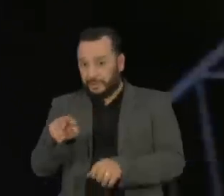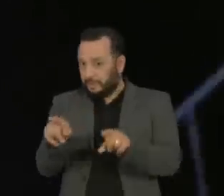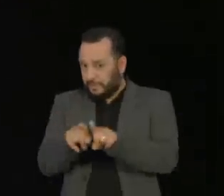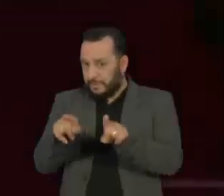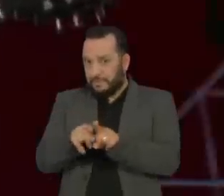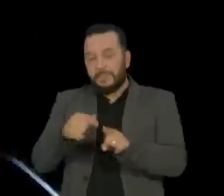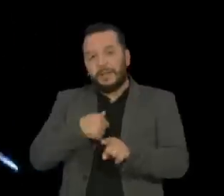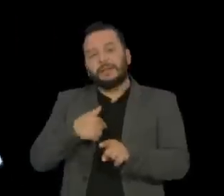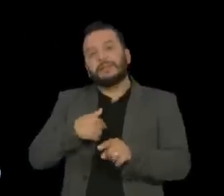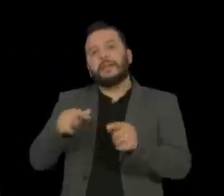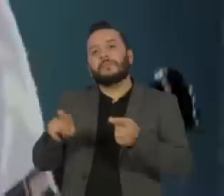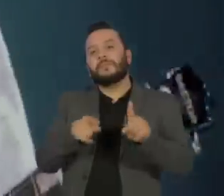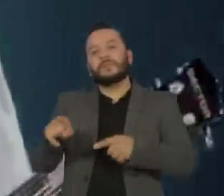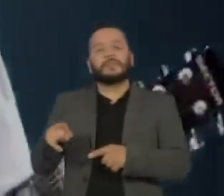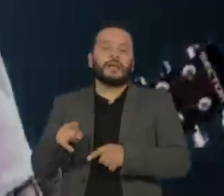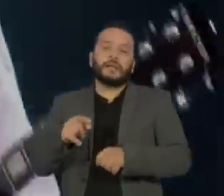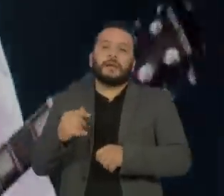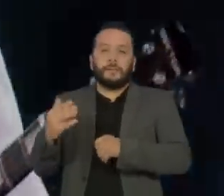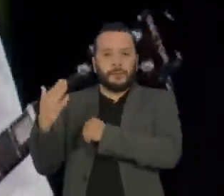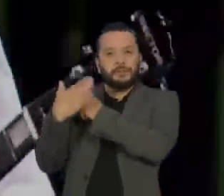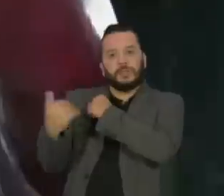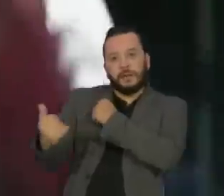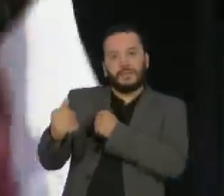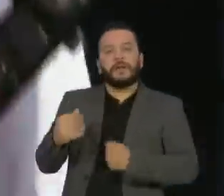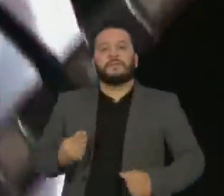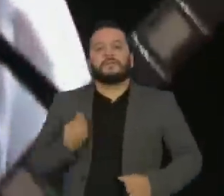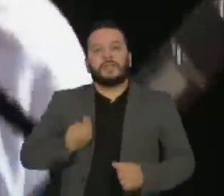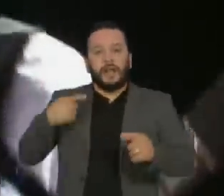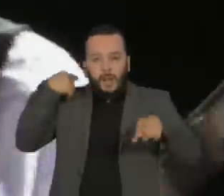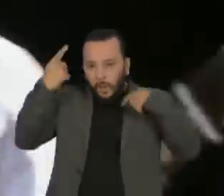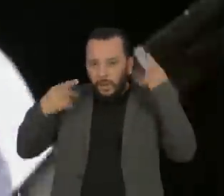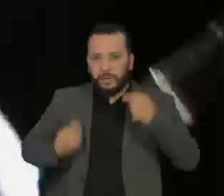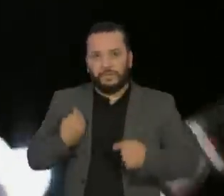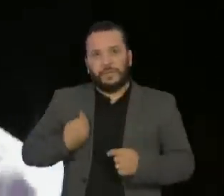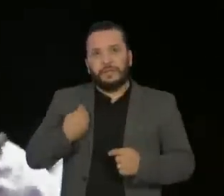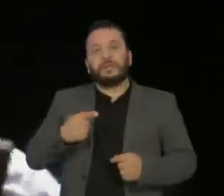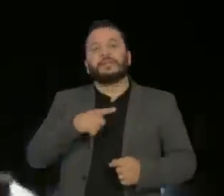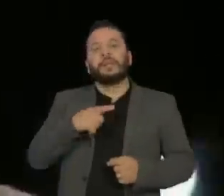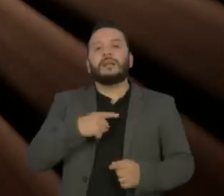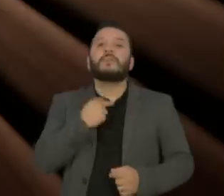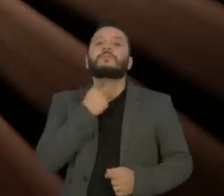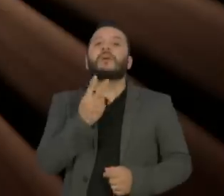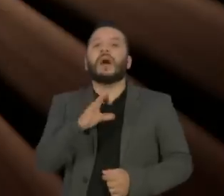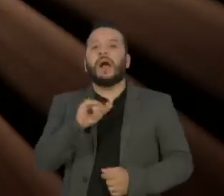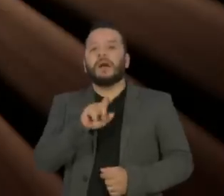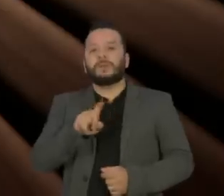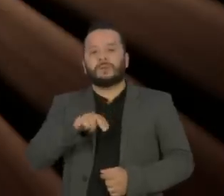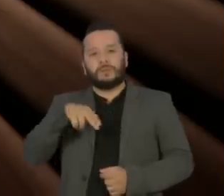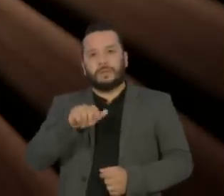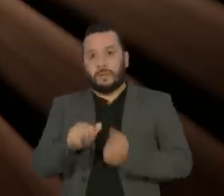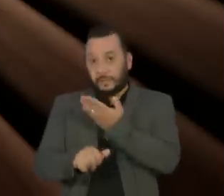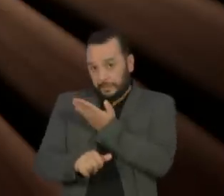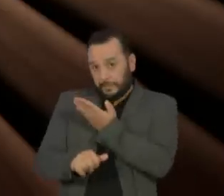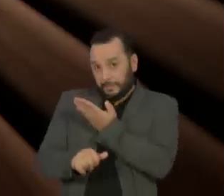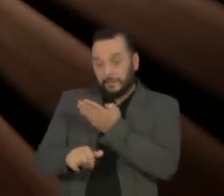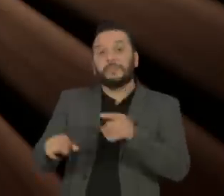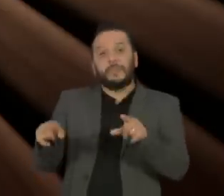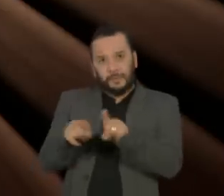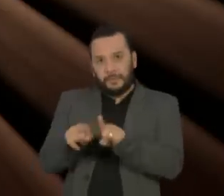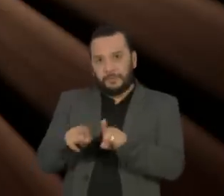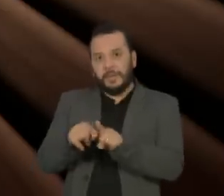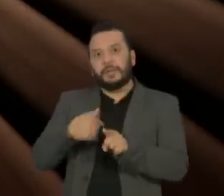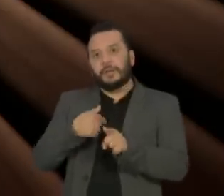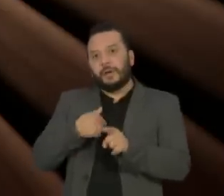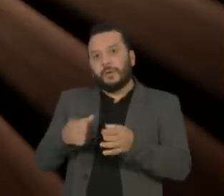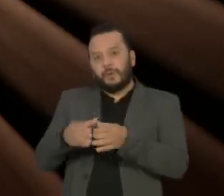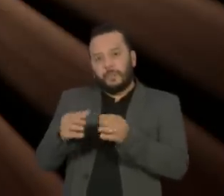como Me Chama e Vida Louca Vida, que teve interpretação marcante na voz de Cazuza. Na literatura, encarnou o agente provocador,